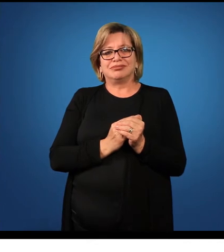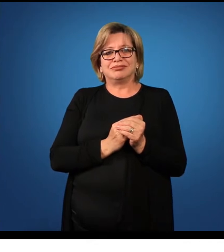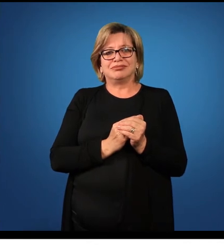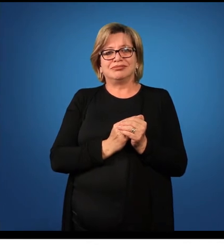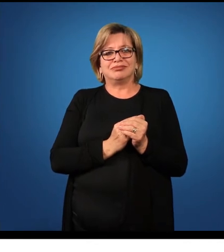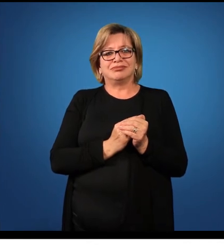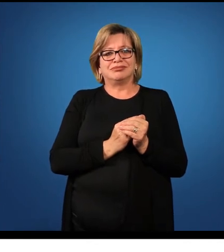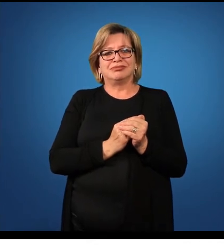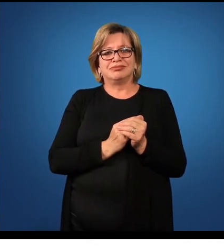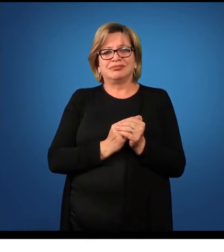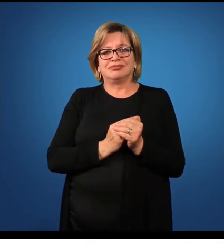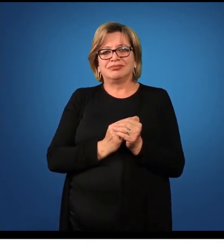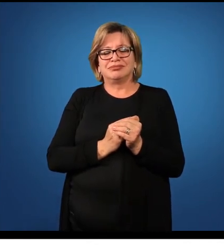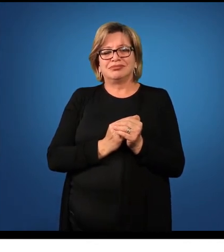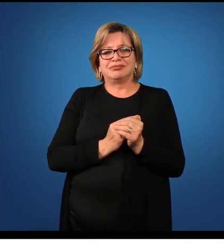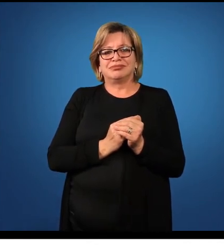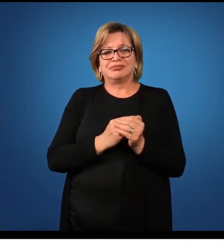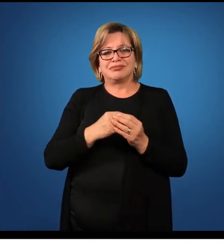legerunt.